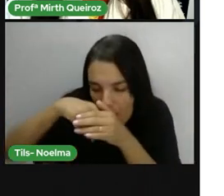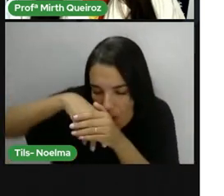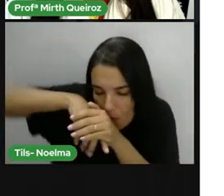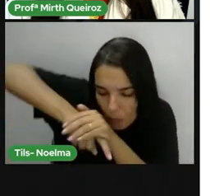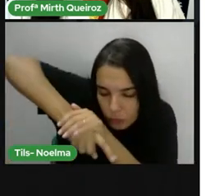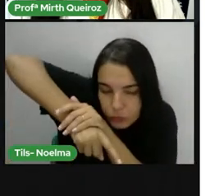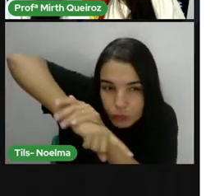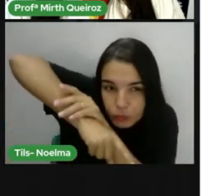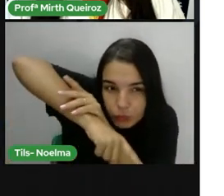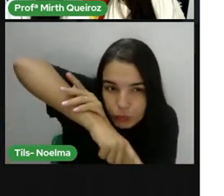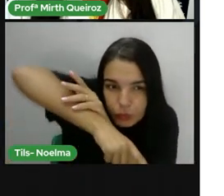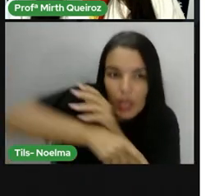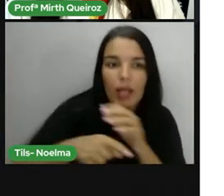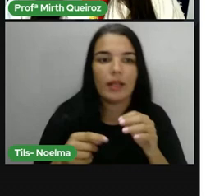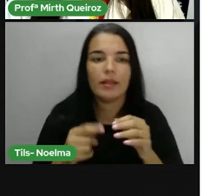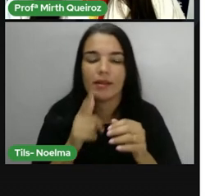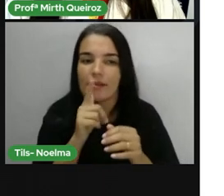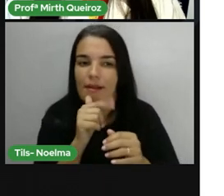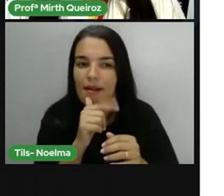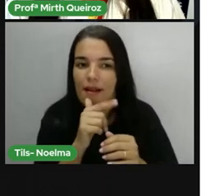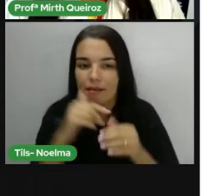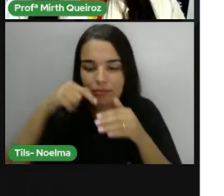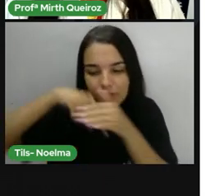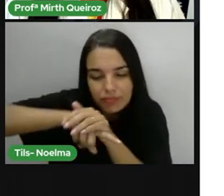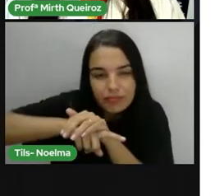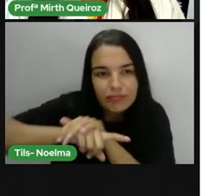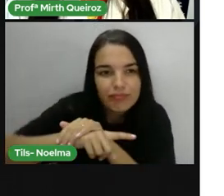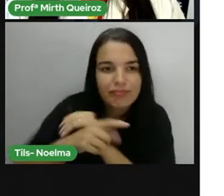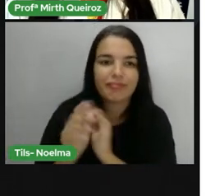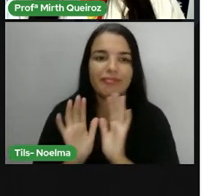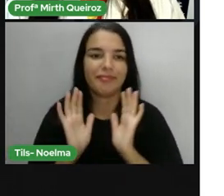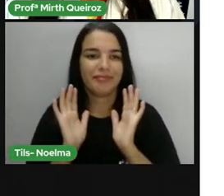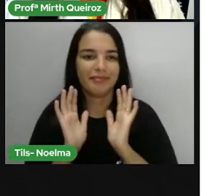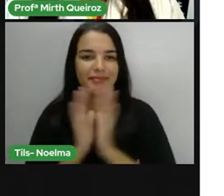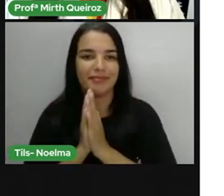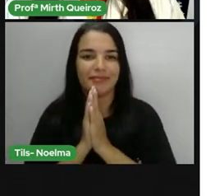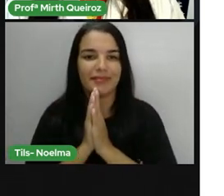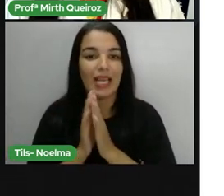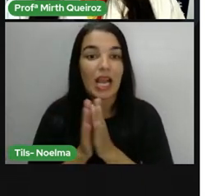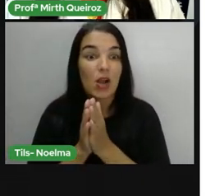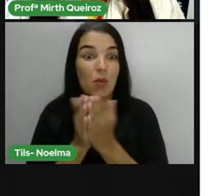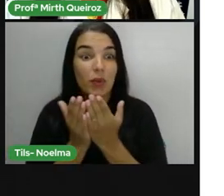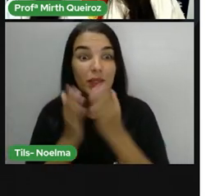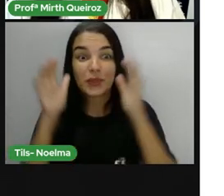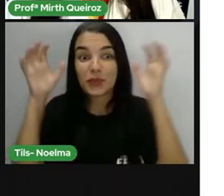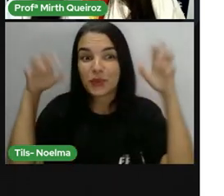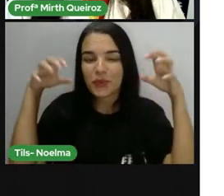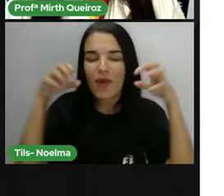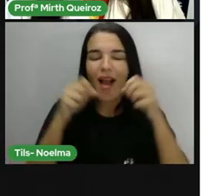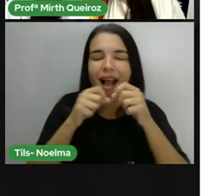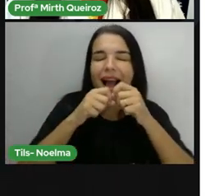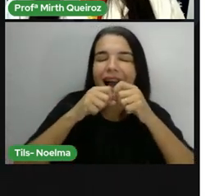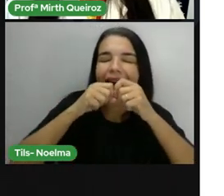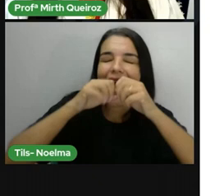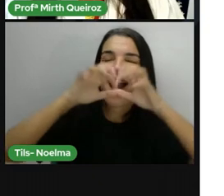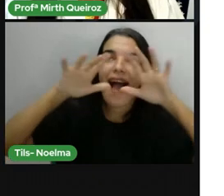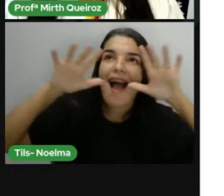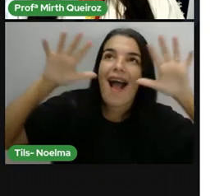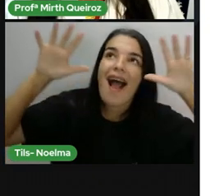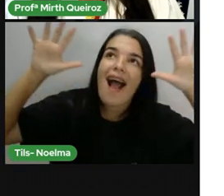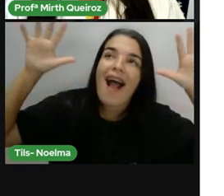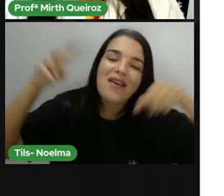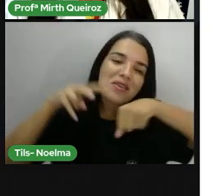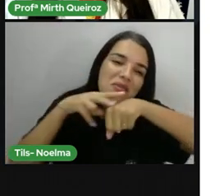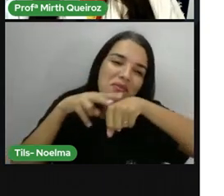em suas batatas, né? E quando aproxima-se a chuva, se enche de flores, folhas